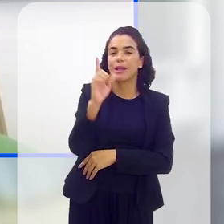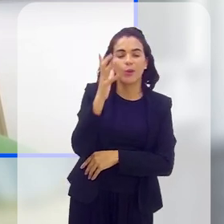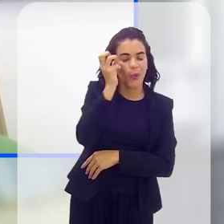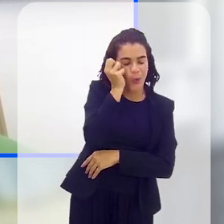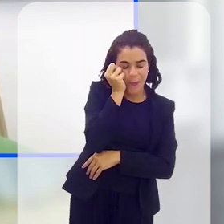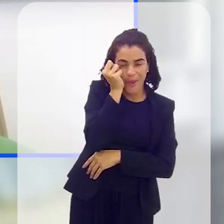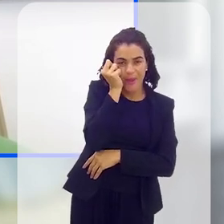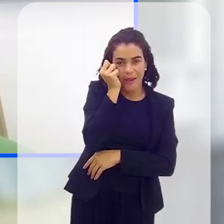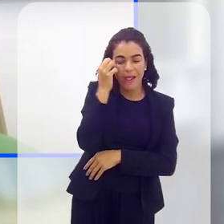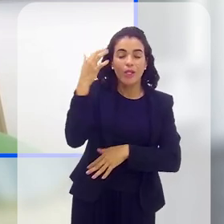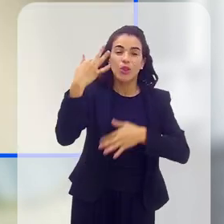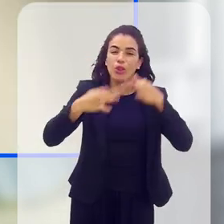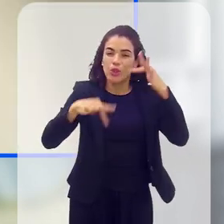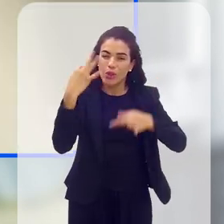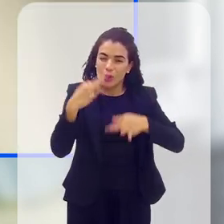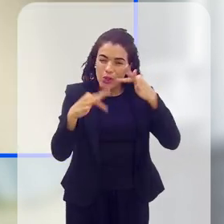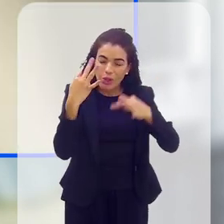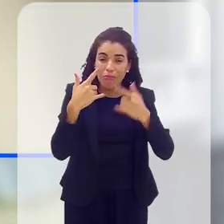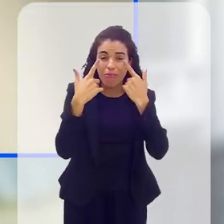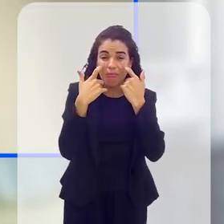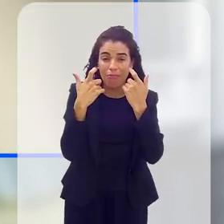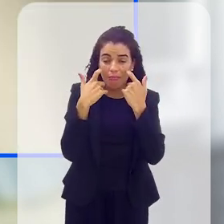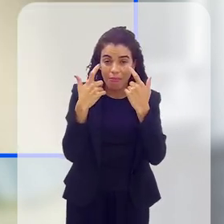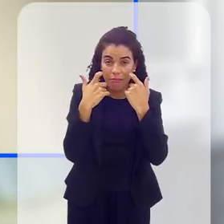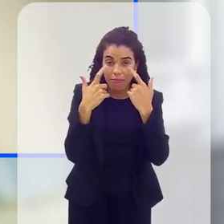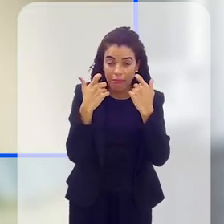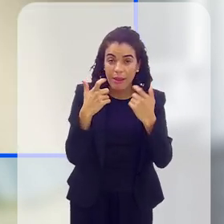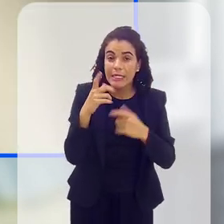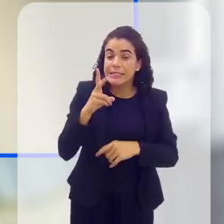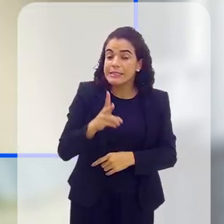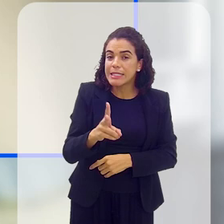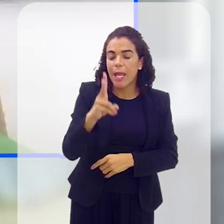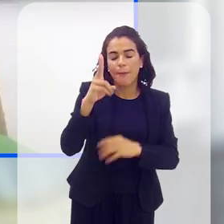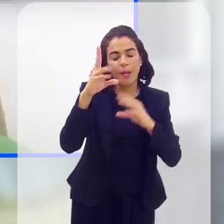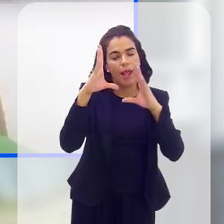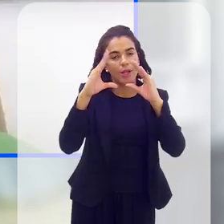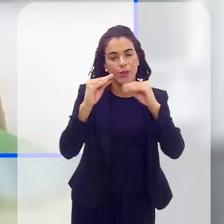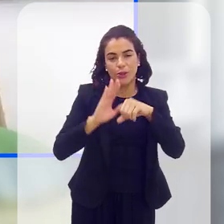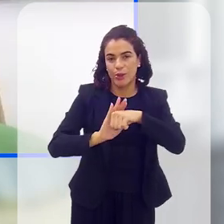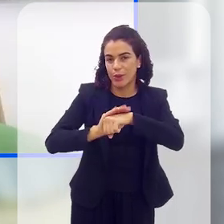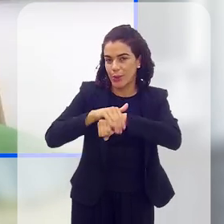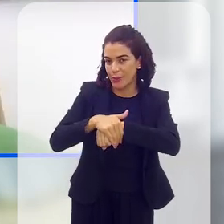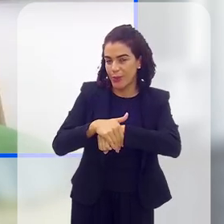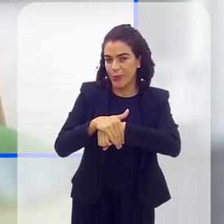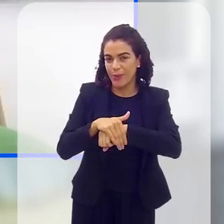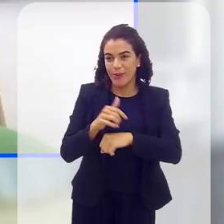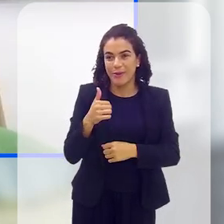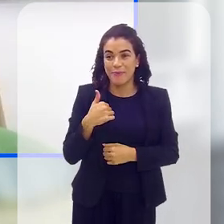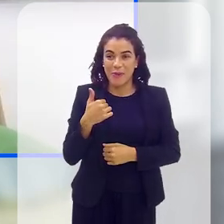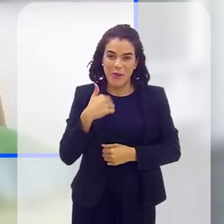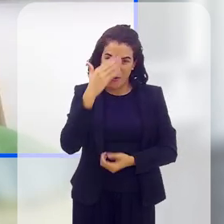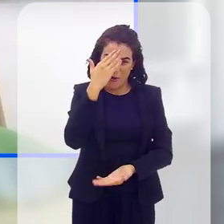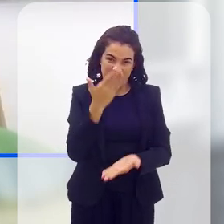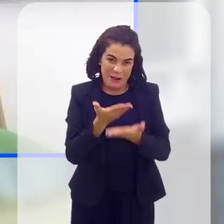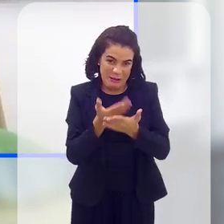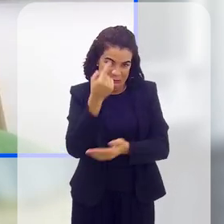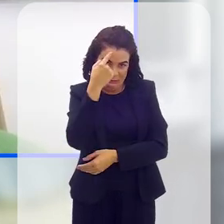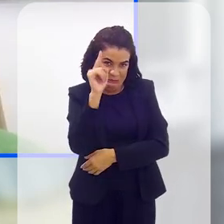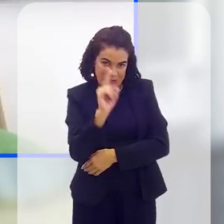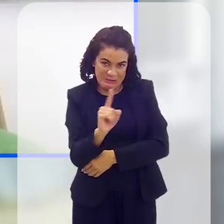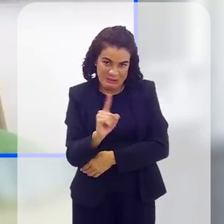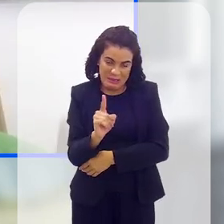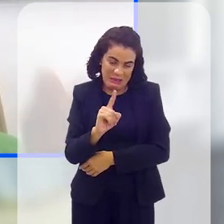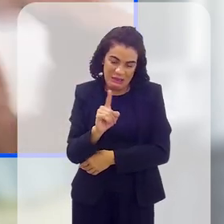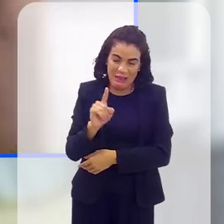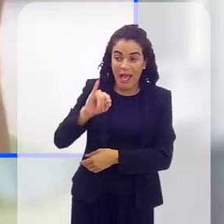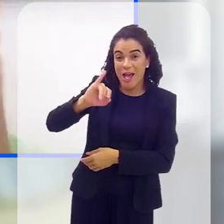seguidas chorando de dor, e é impressionante que é sempre na parte da noite, acredito eu, assim, né, não sei,